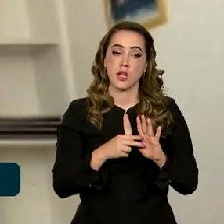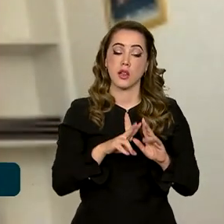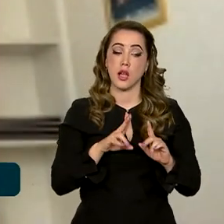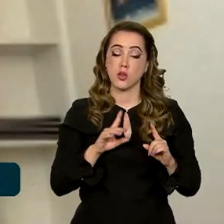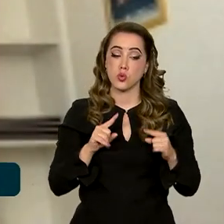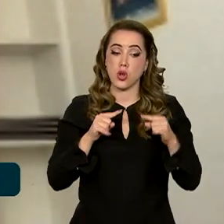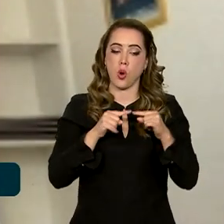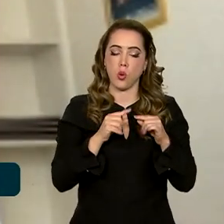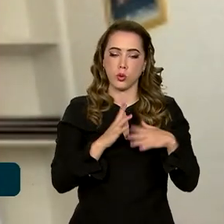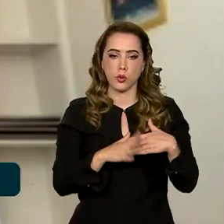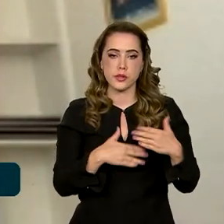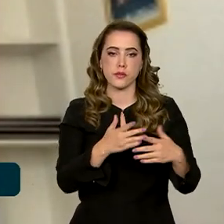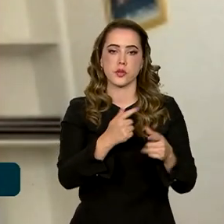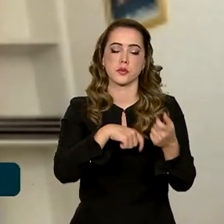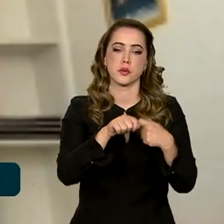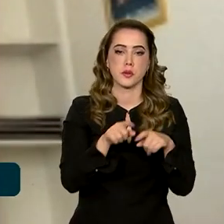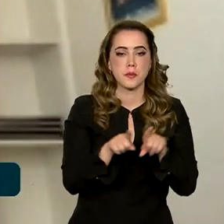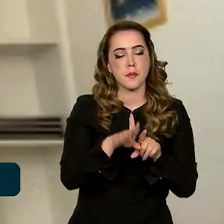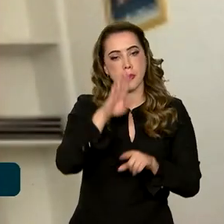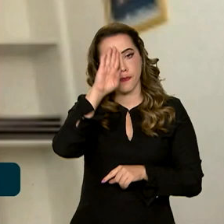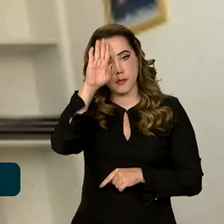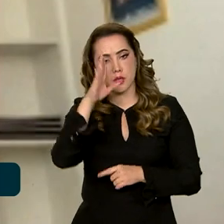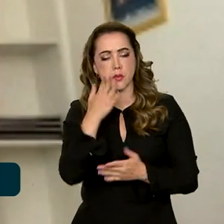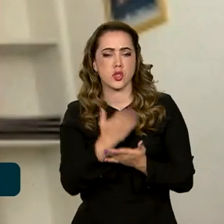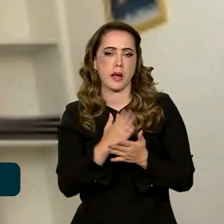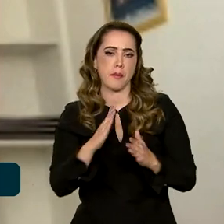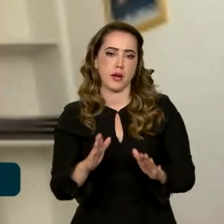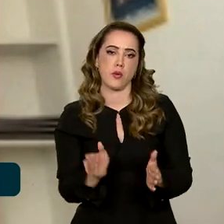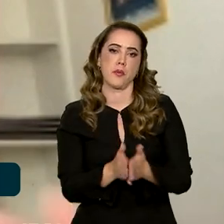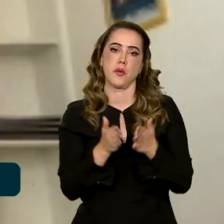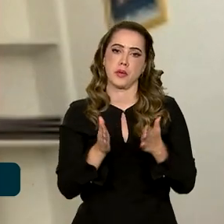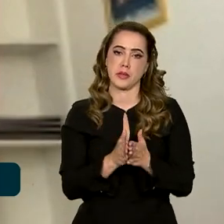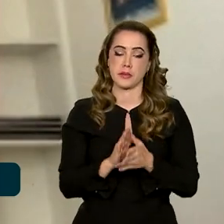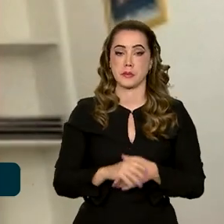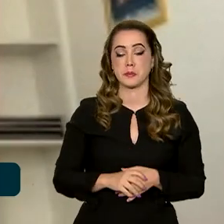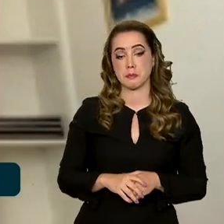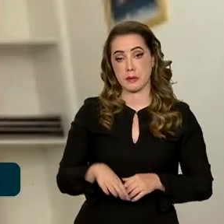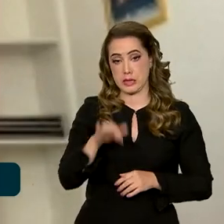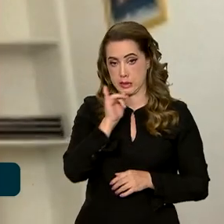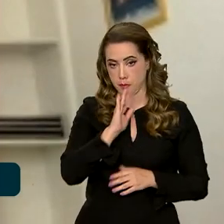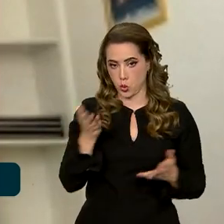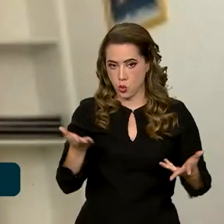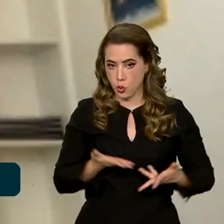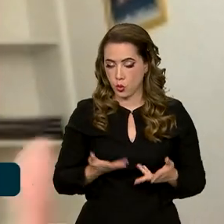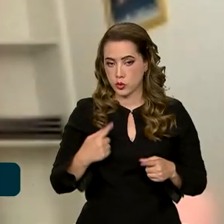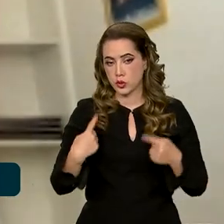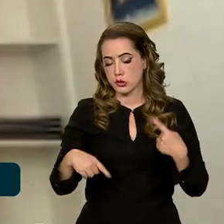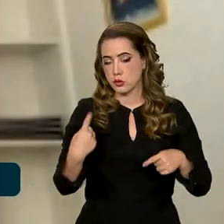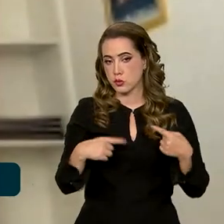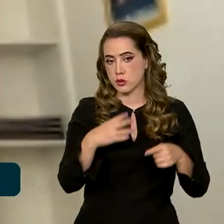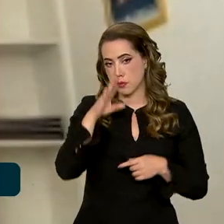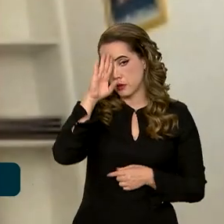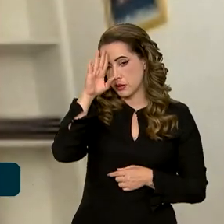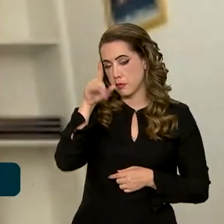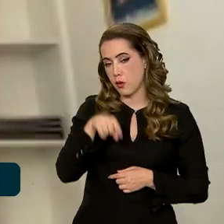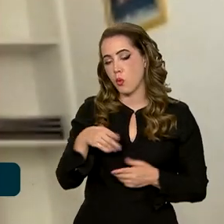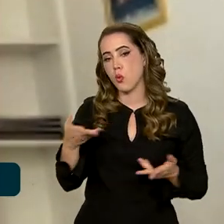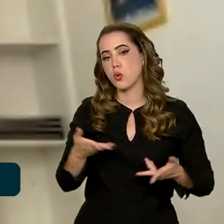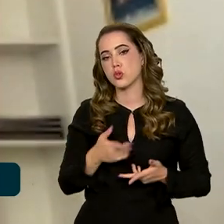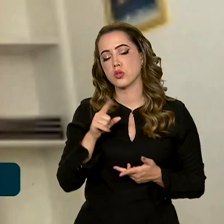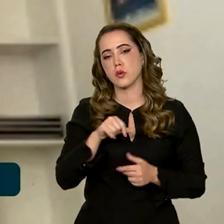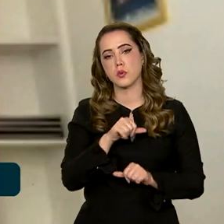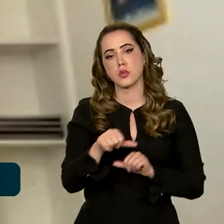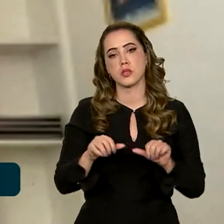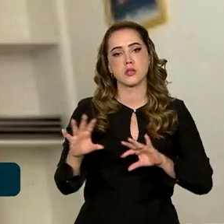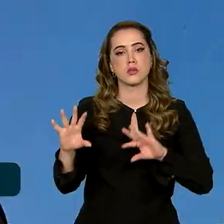econômico e principalmente a superação da pobreza. Então, por exemplo, hoje um dos principais debates é sobre as